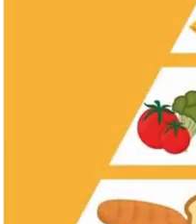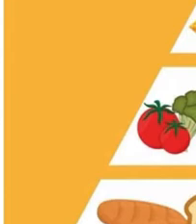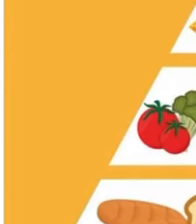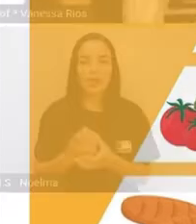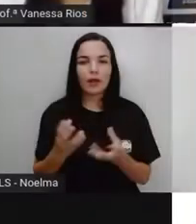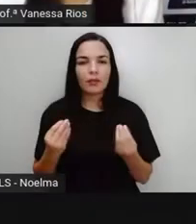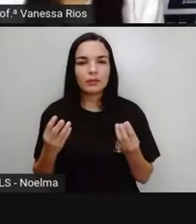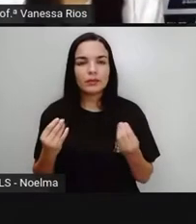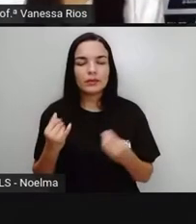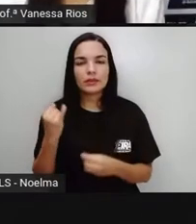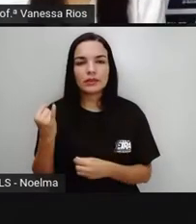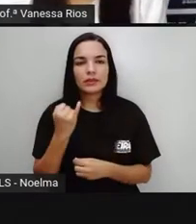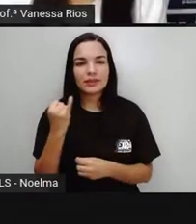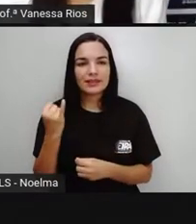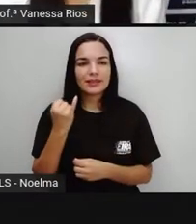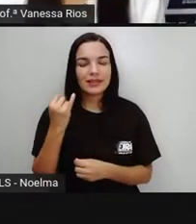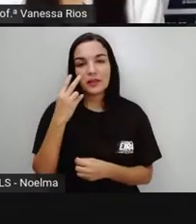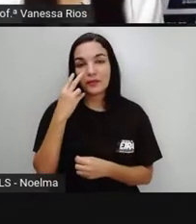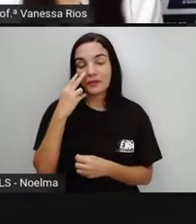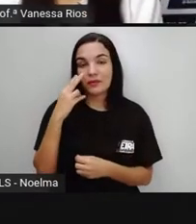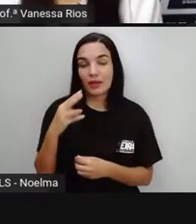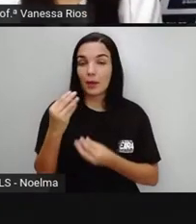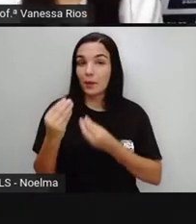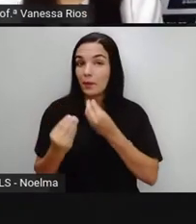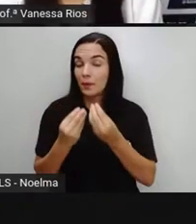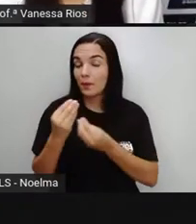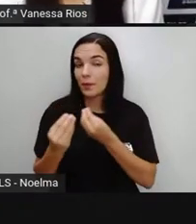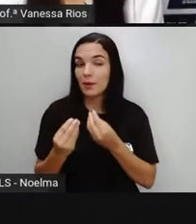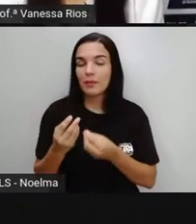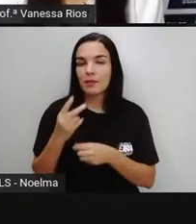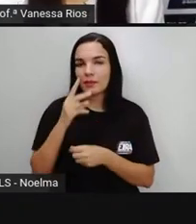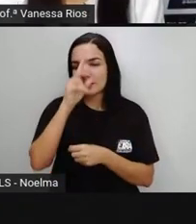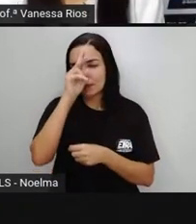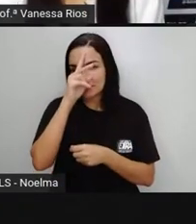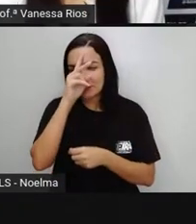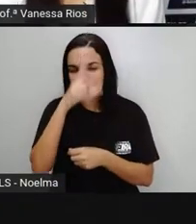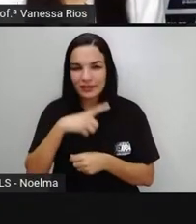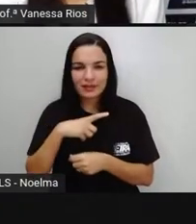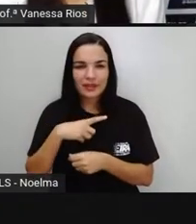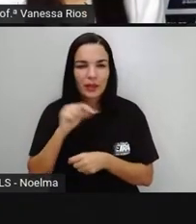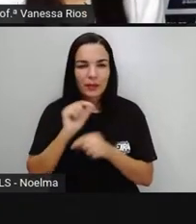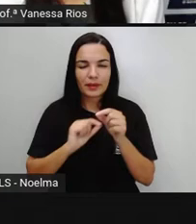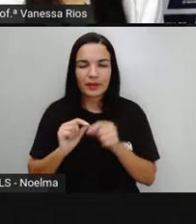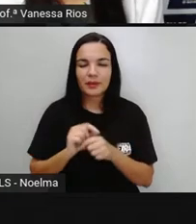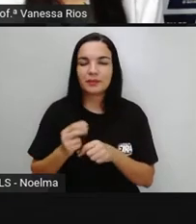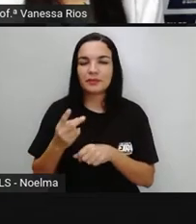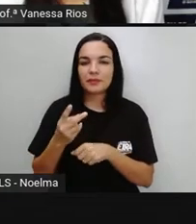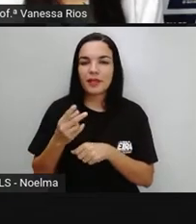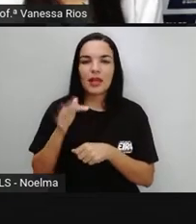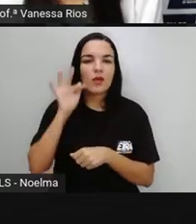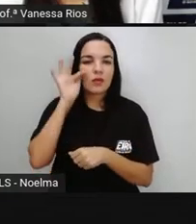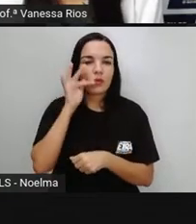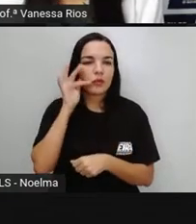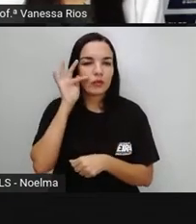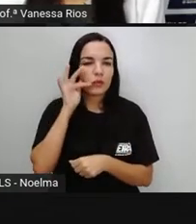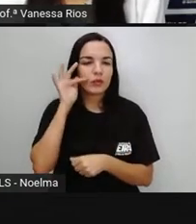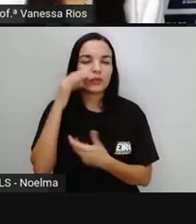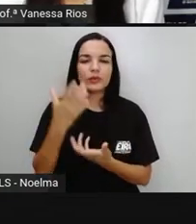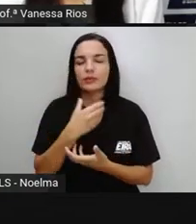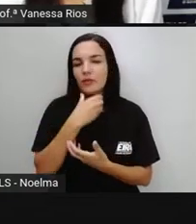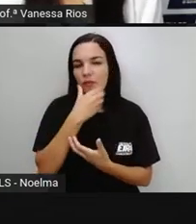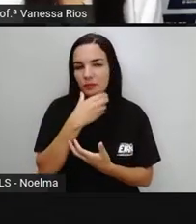pequenina dona Maricota Quanto as frutas As verduras Os legumes Eles fazem parte Da nossa